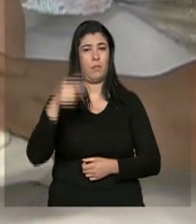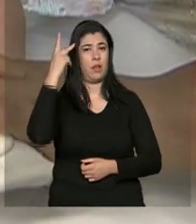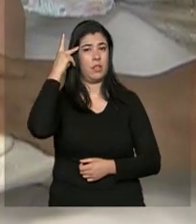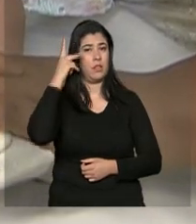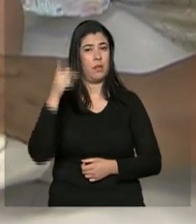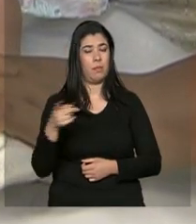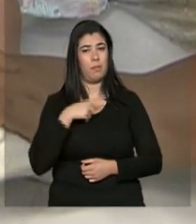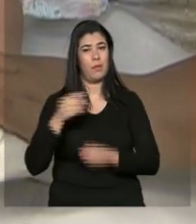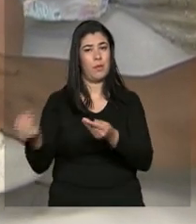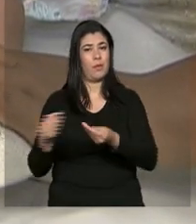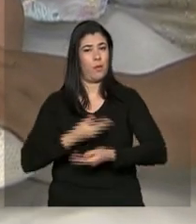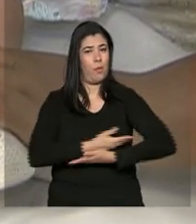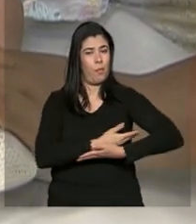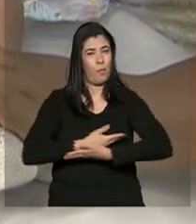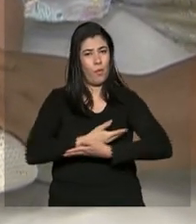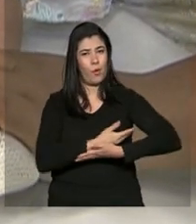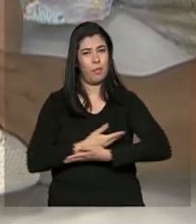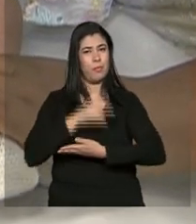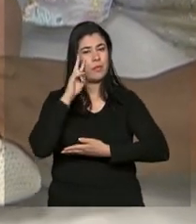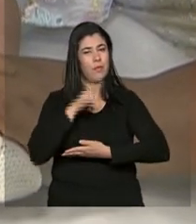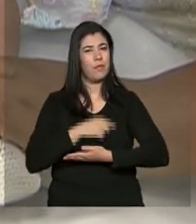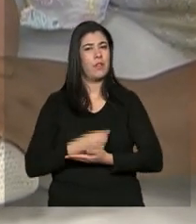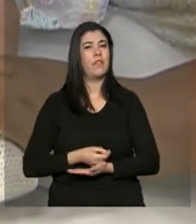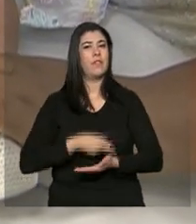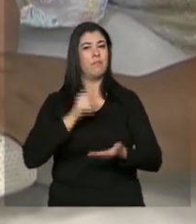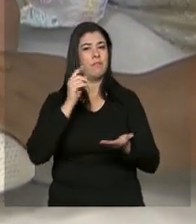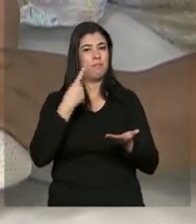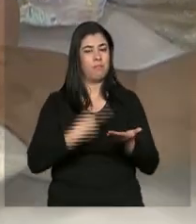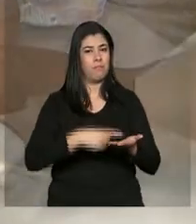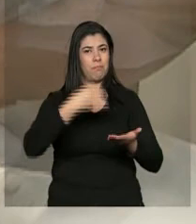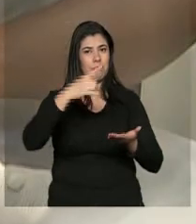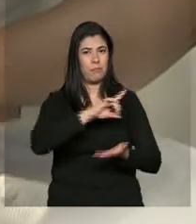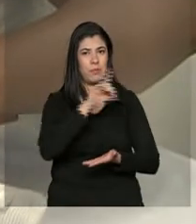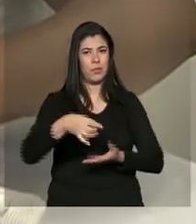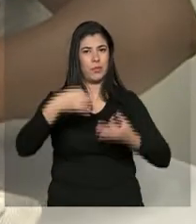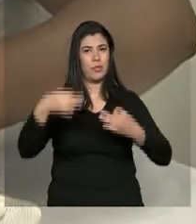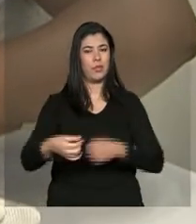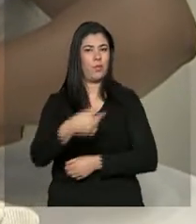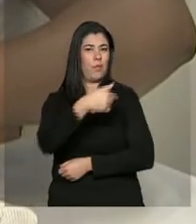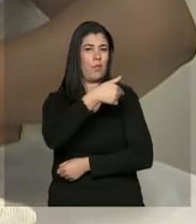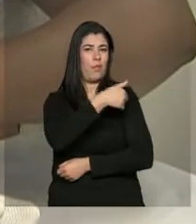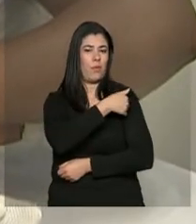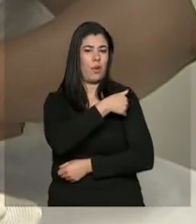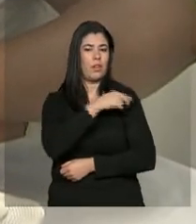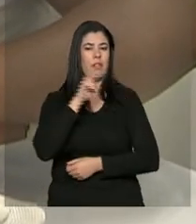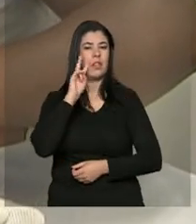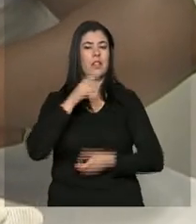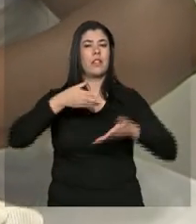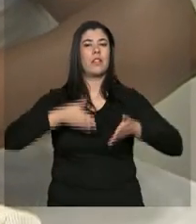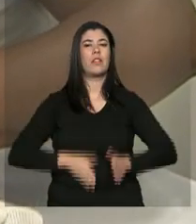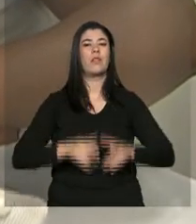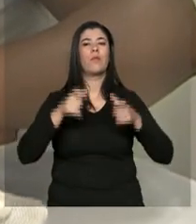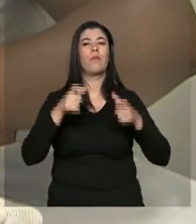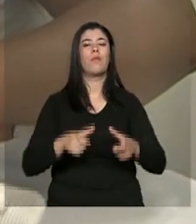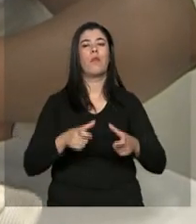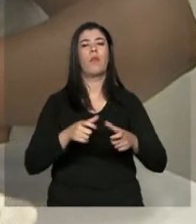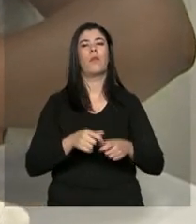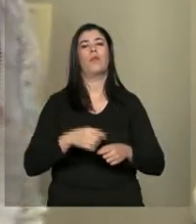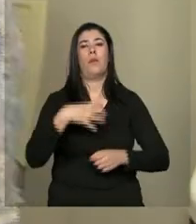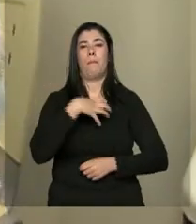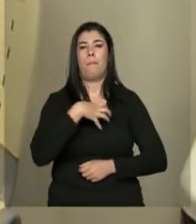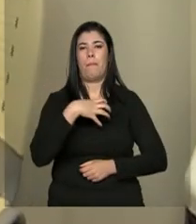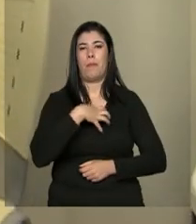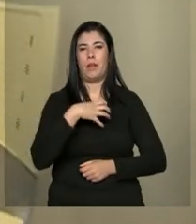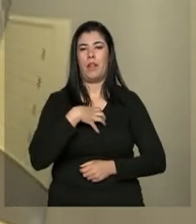trouxe a pequena para manter a carteira de vacinação em dia. Natural da Bahia, Márcia mora faz 18